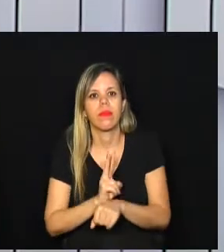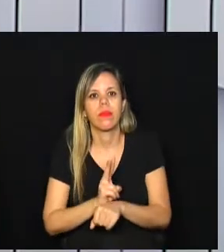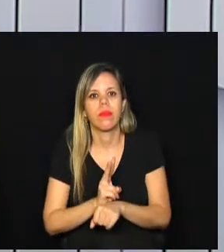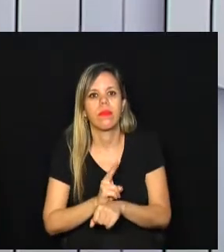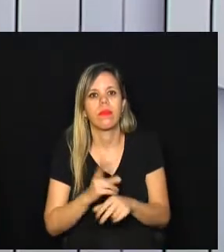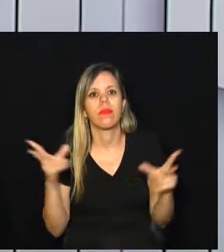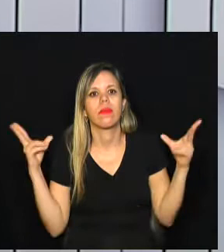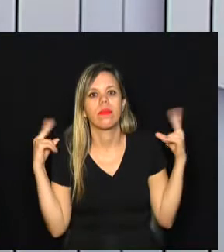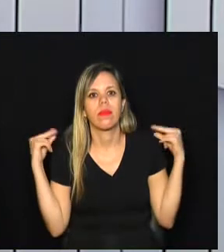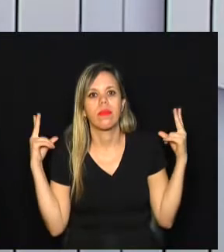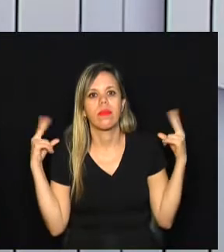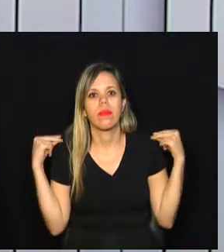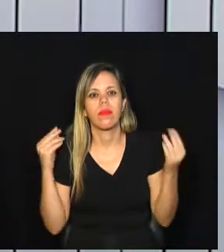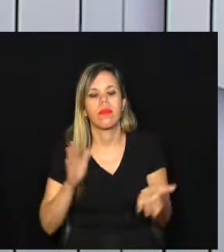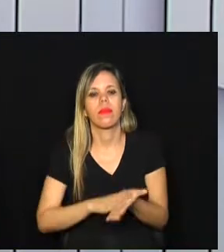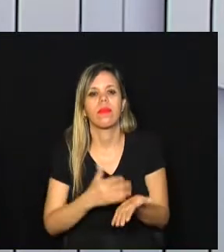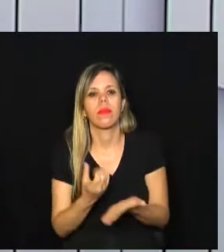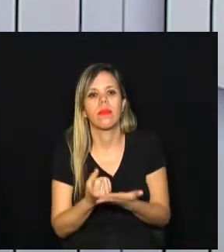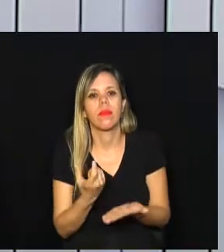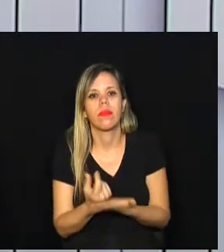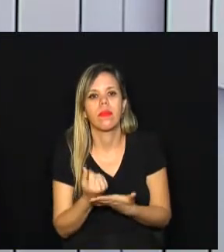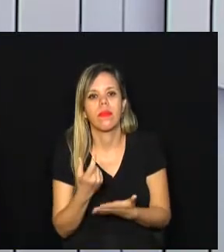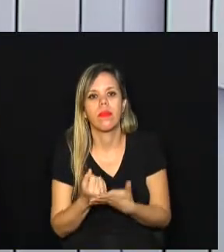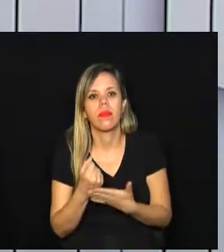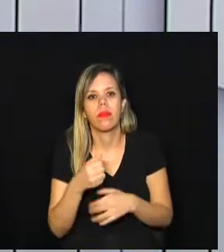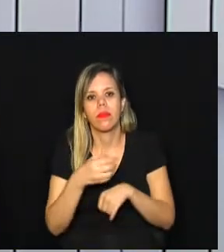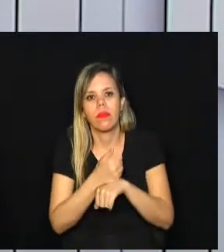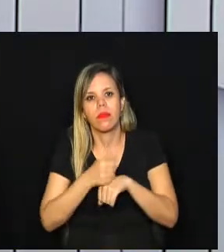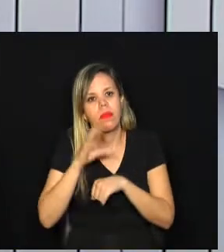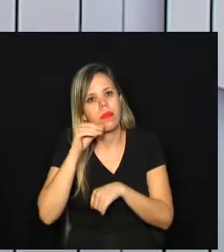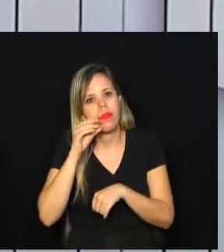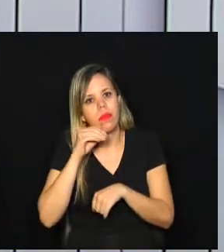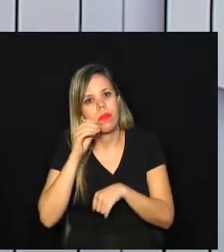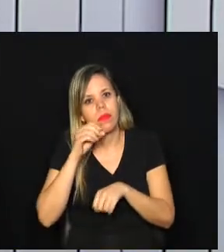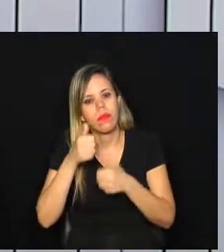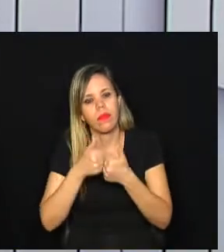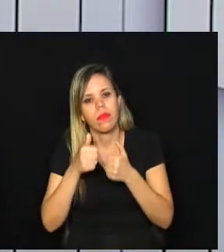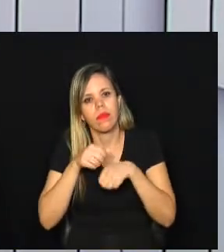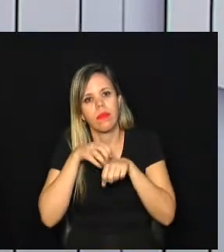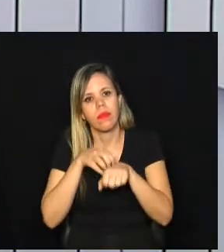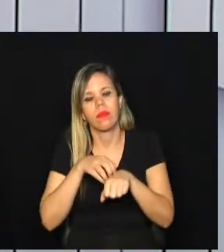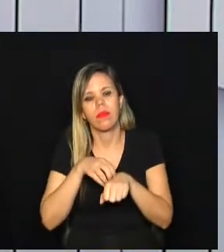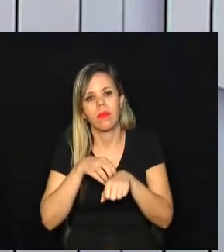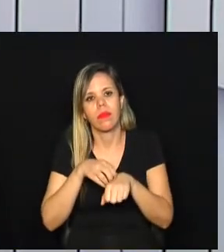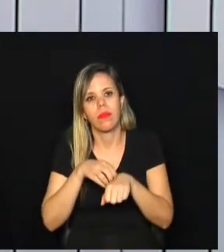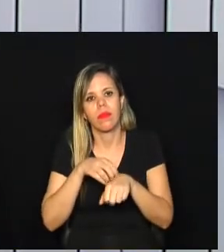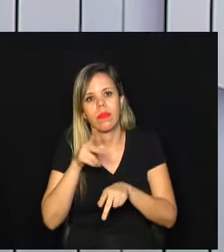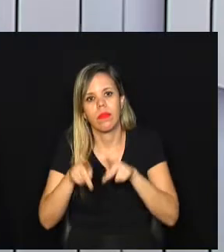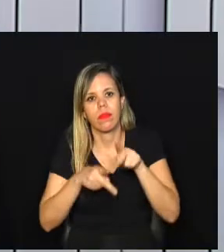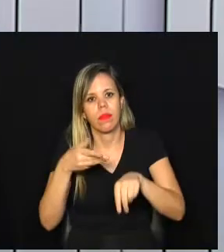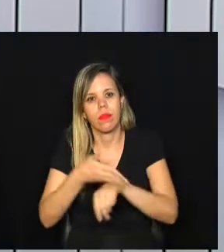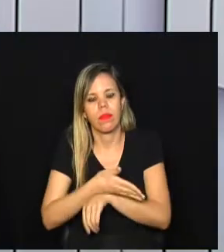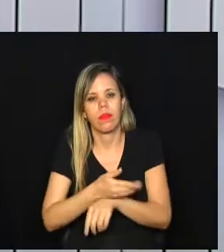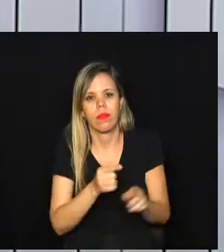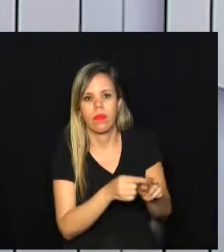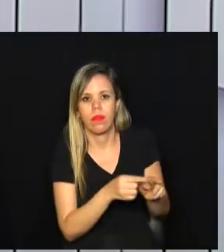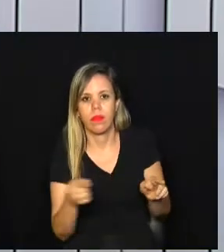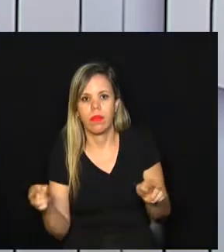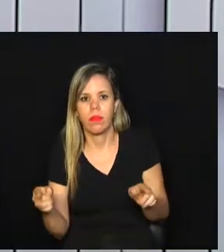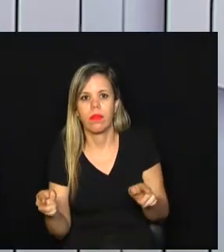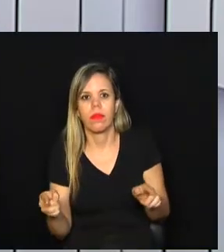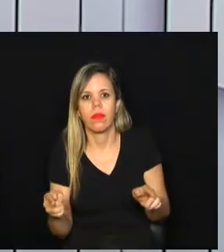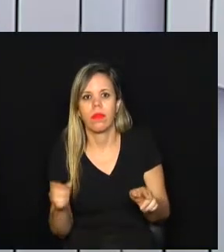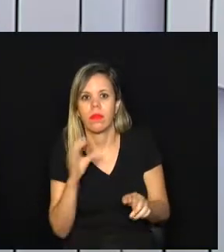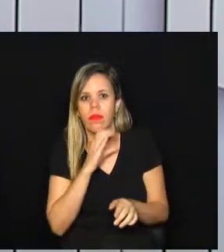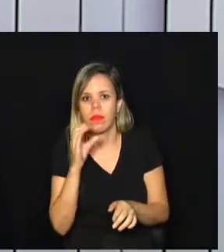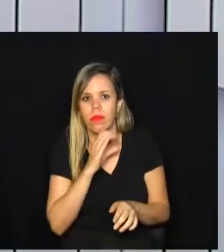motoristas, cobradores e colaboradores do sistema de transporte coletivo de passageiros durante situações de